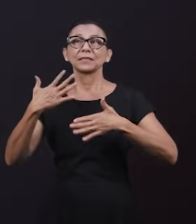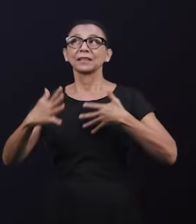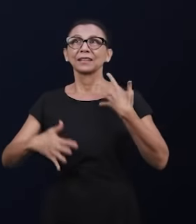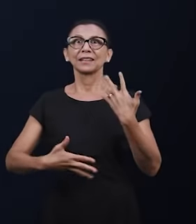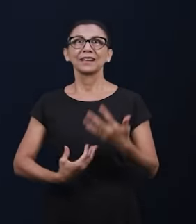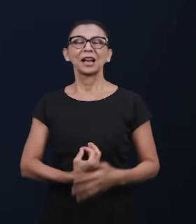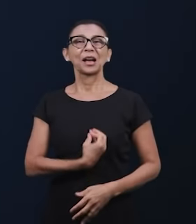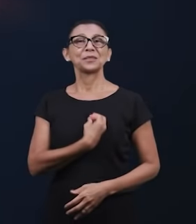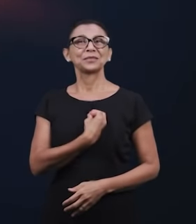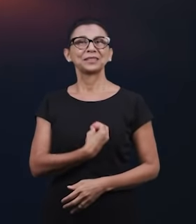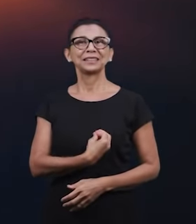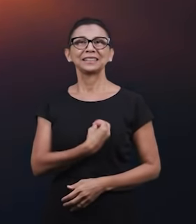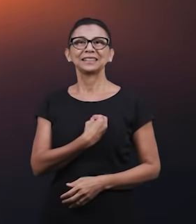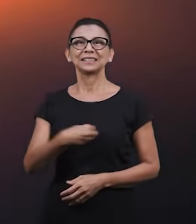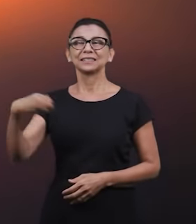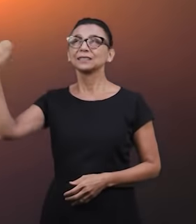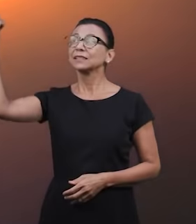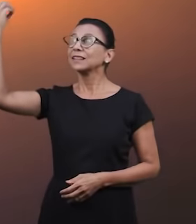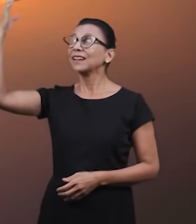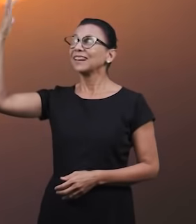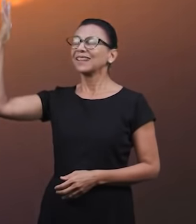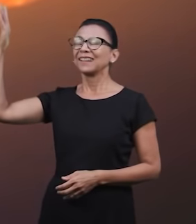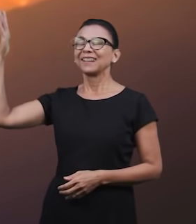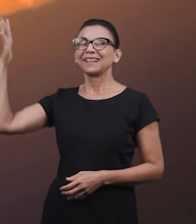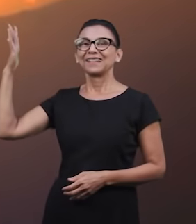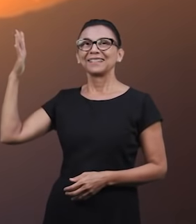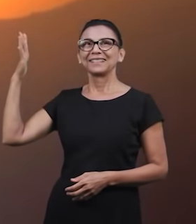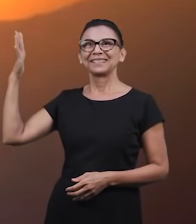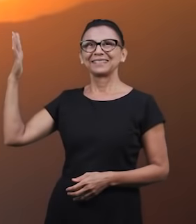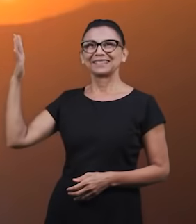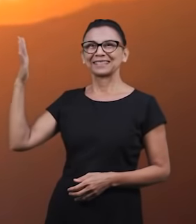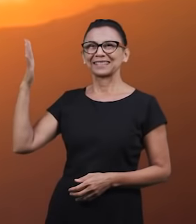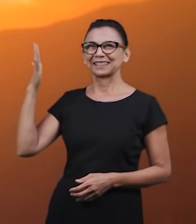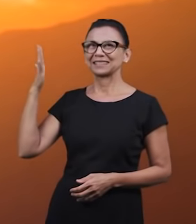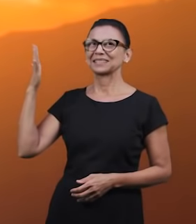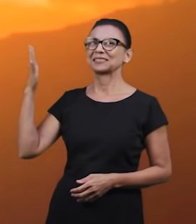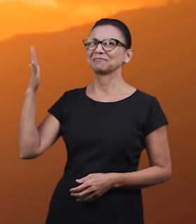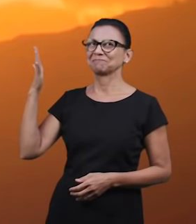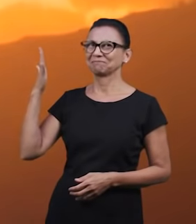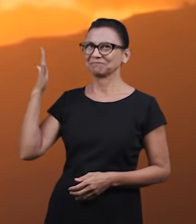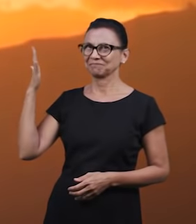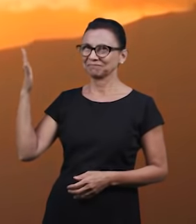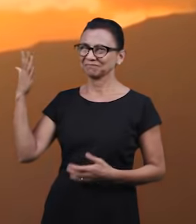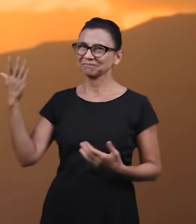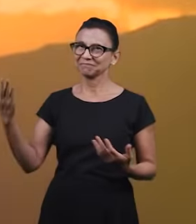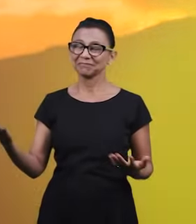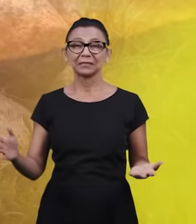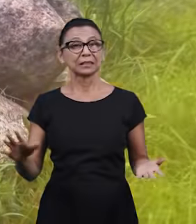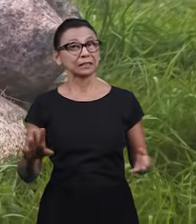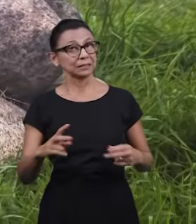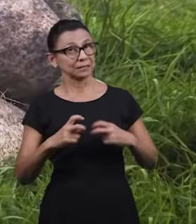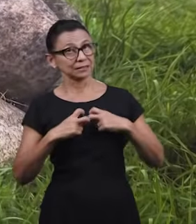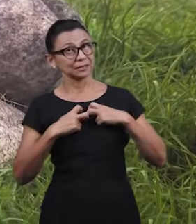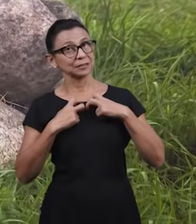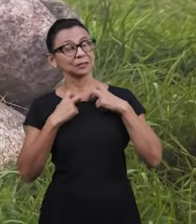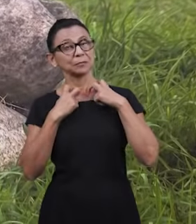Ele é paz e segurança.